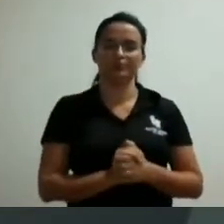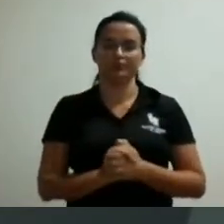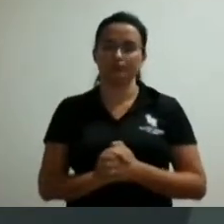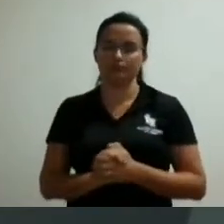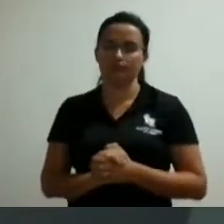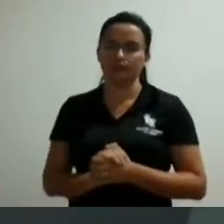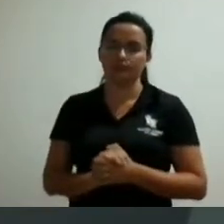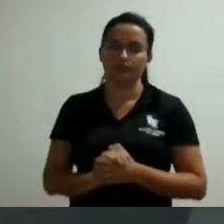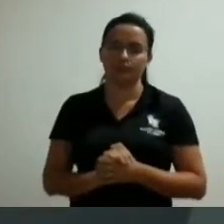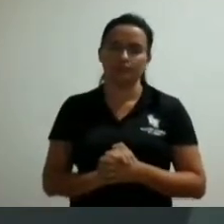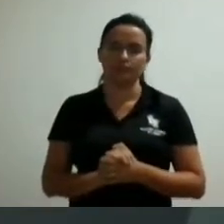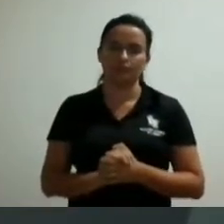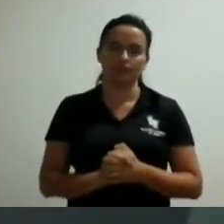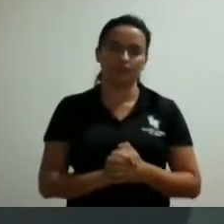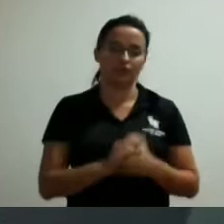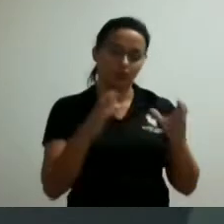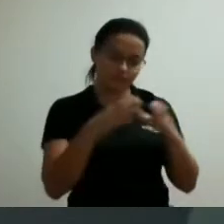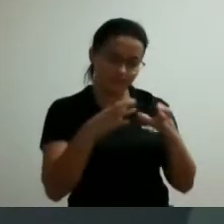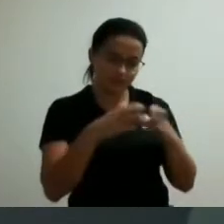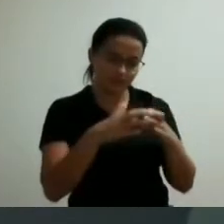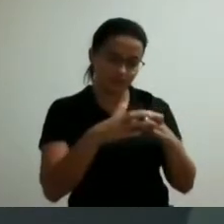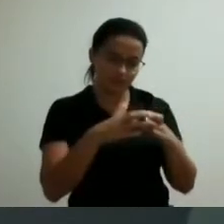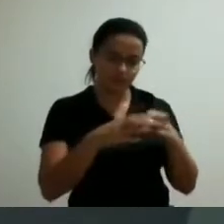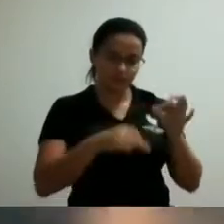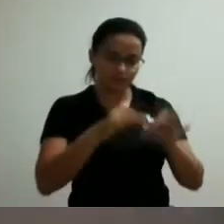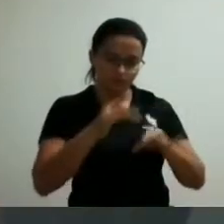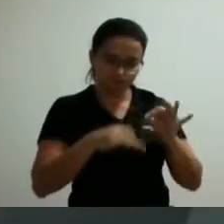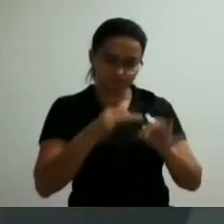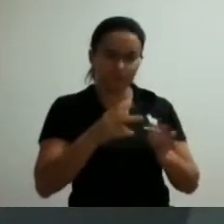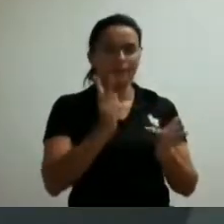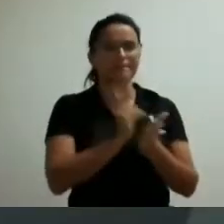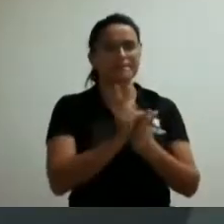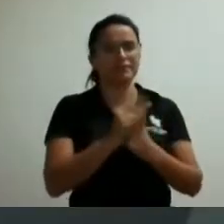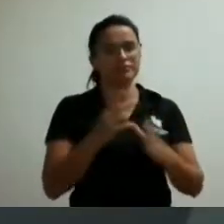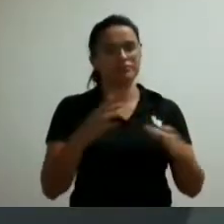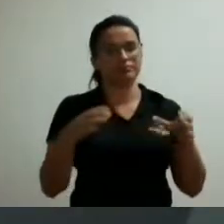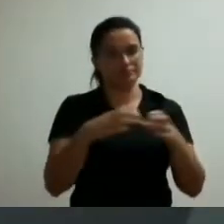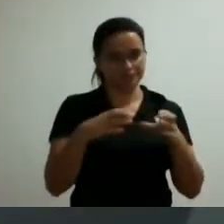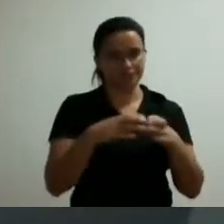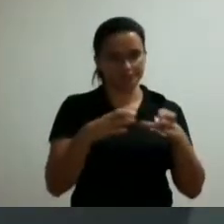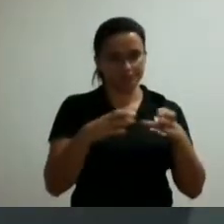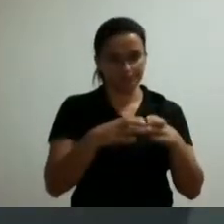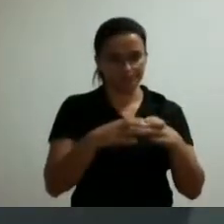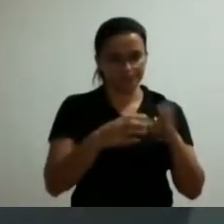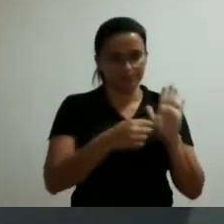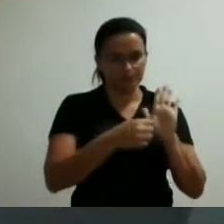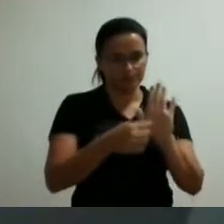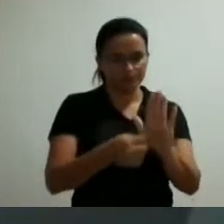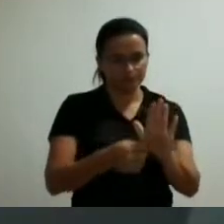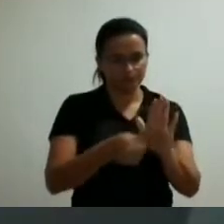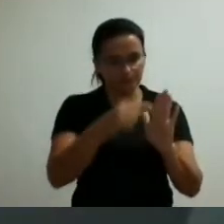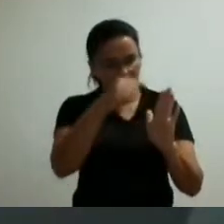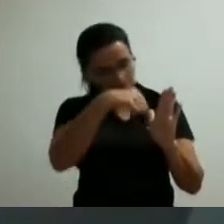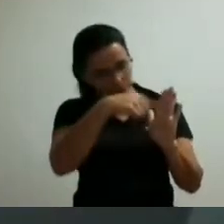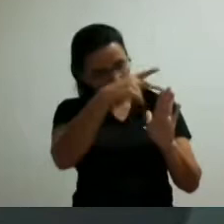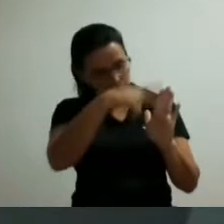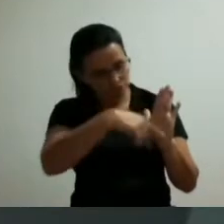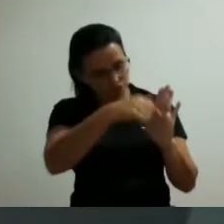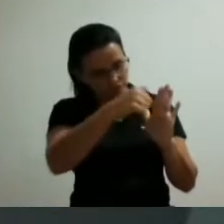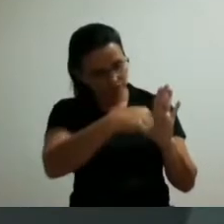comissão legislação justiça e redação manifestamos pela legalidade e